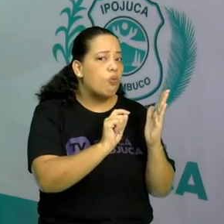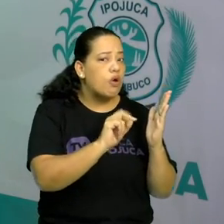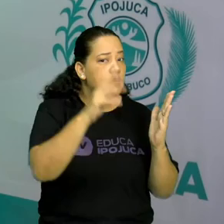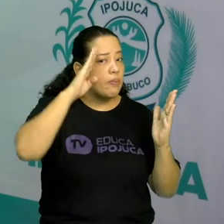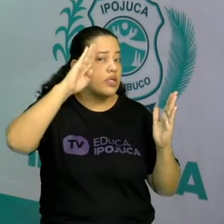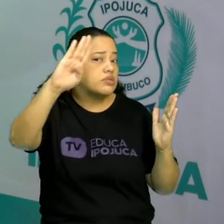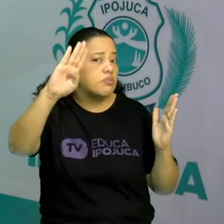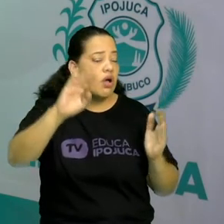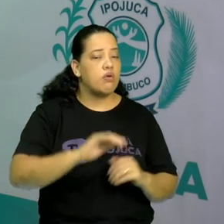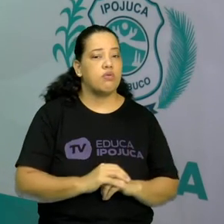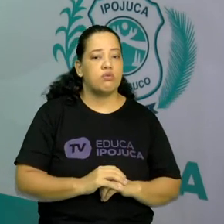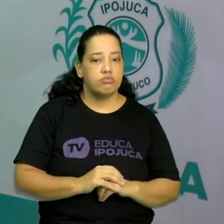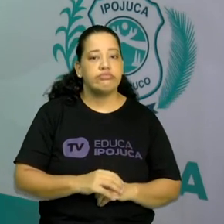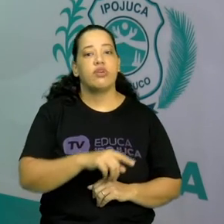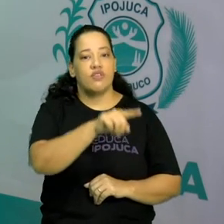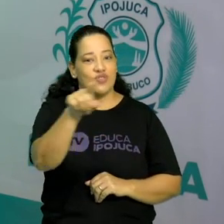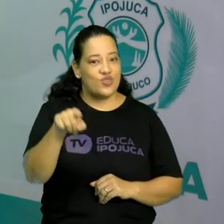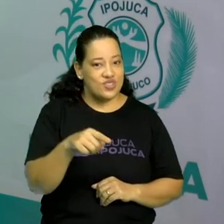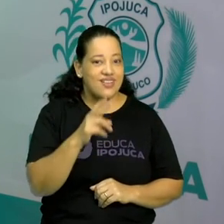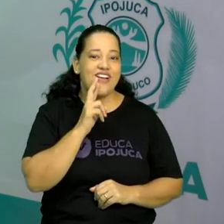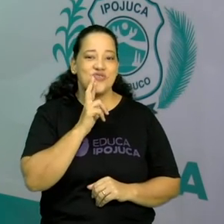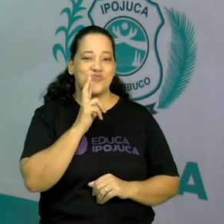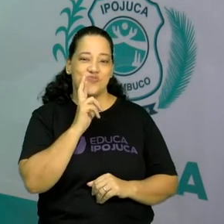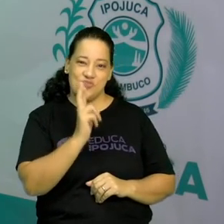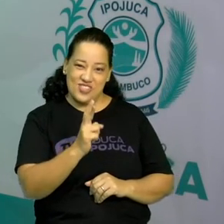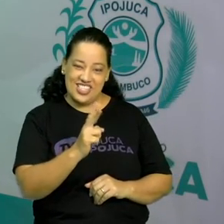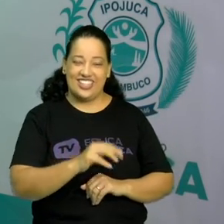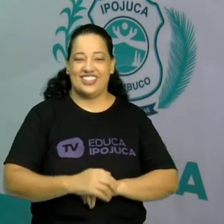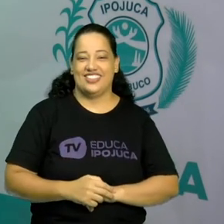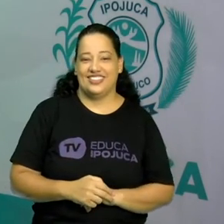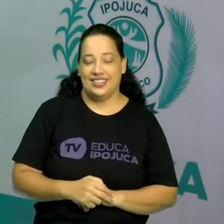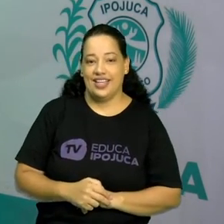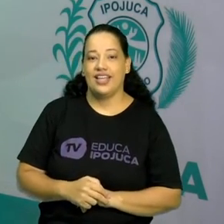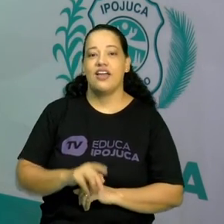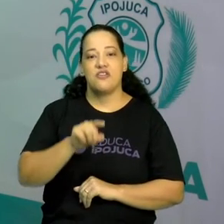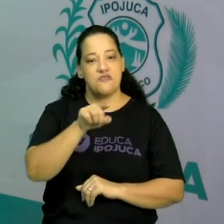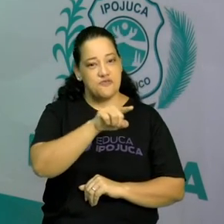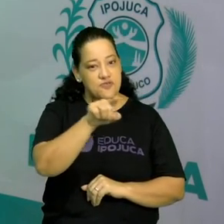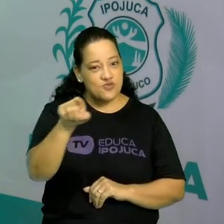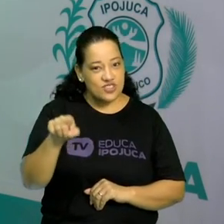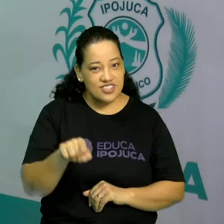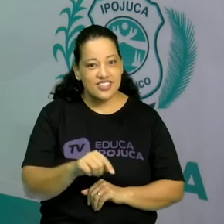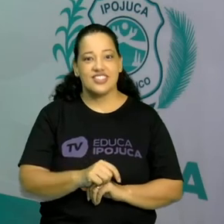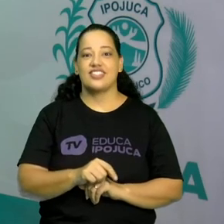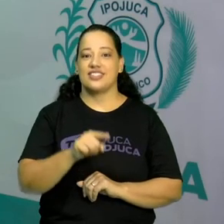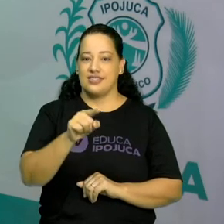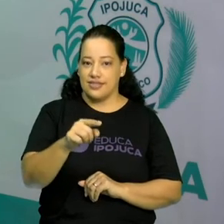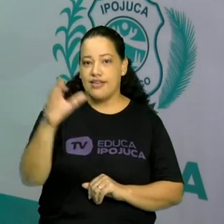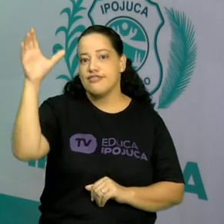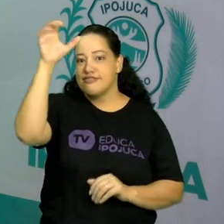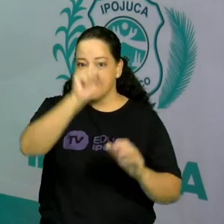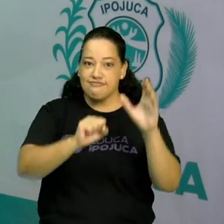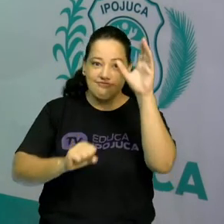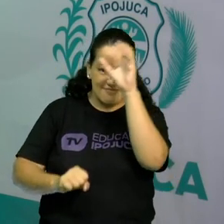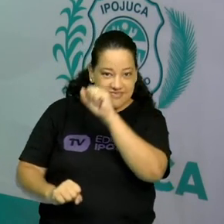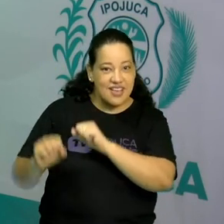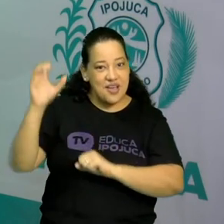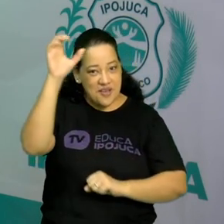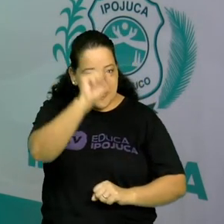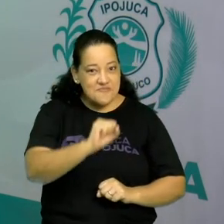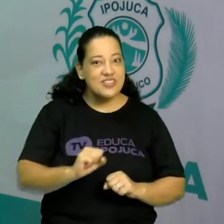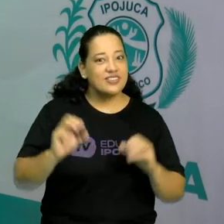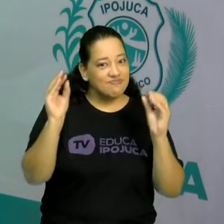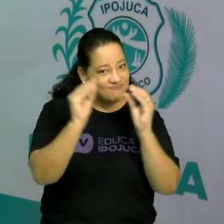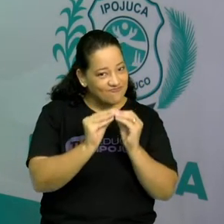Então, faça esse desafio aqui e você vai estar completando o seu processo de aprendizagem aqui.